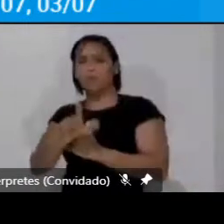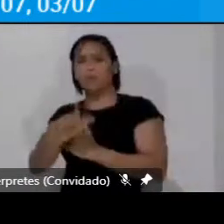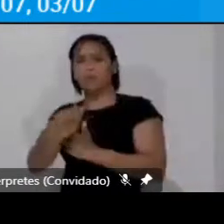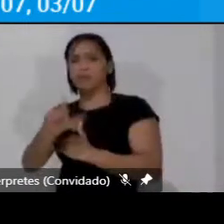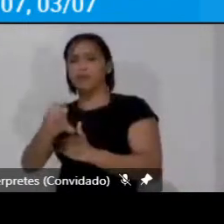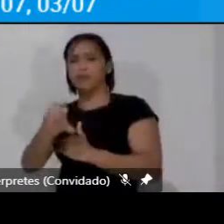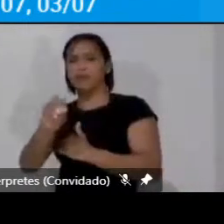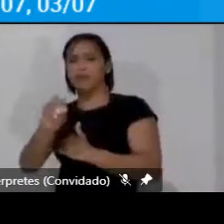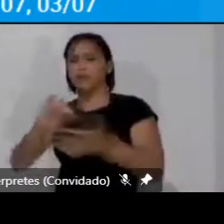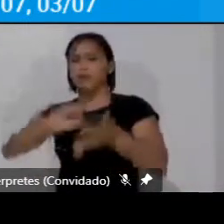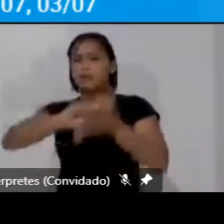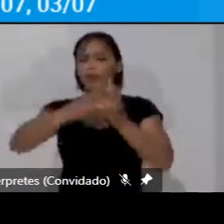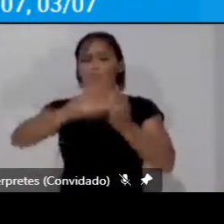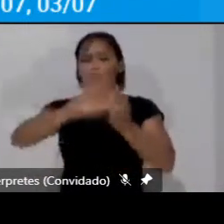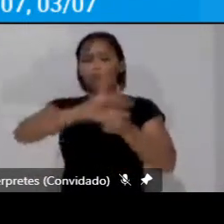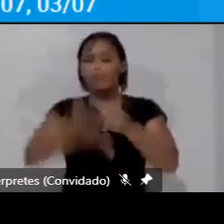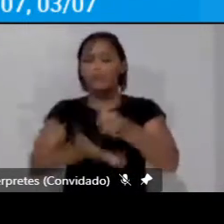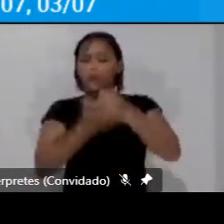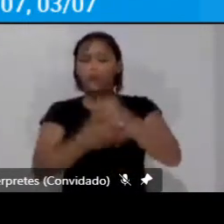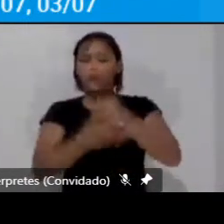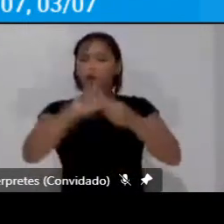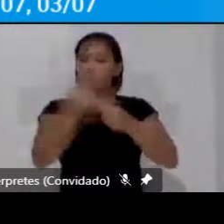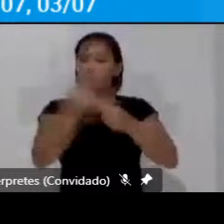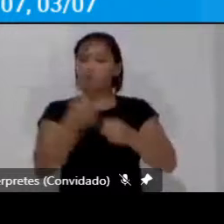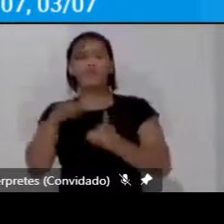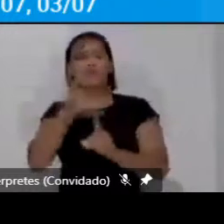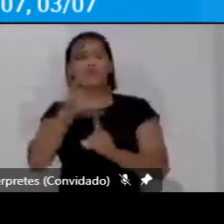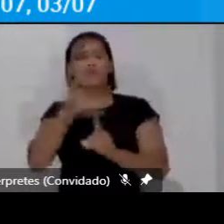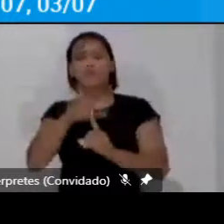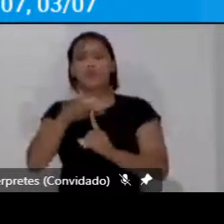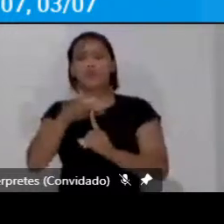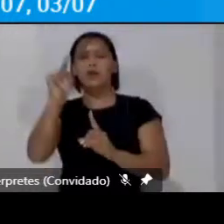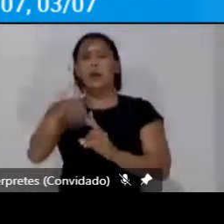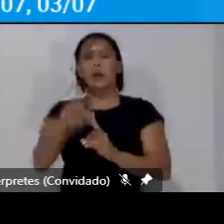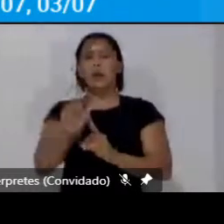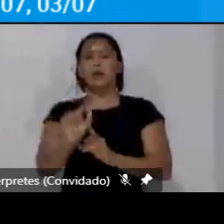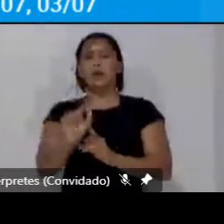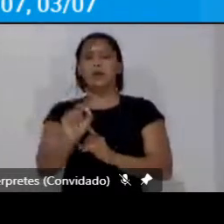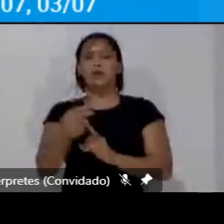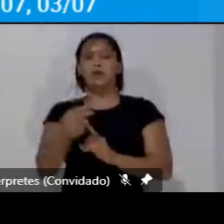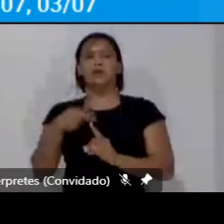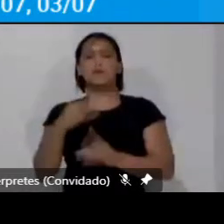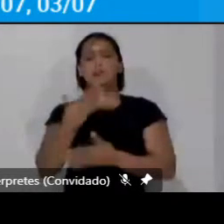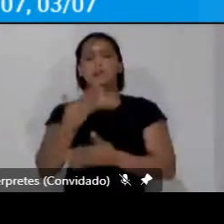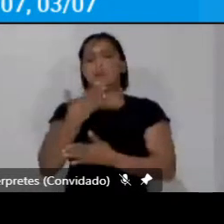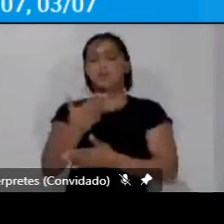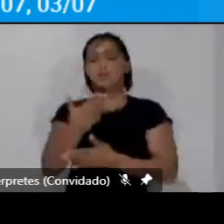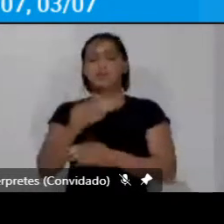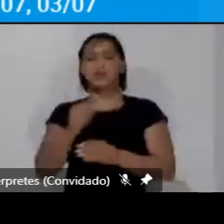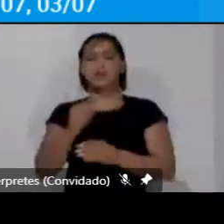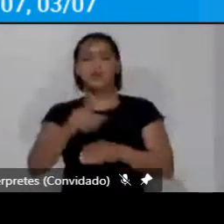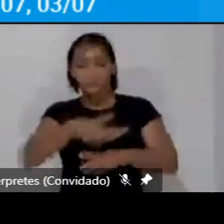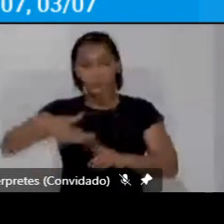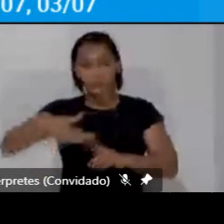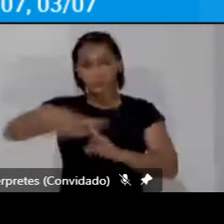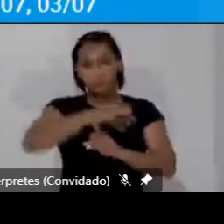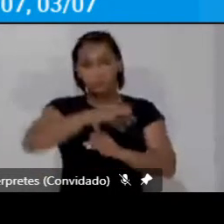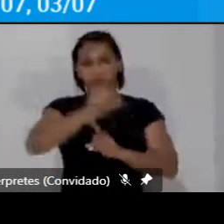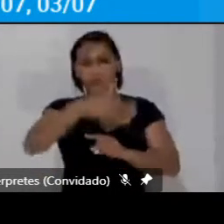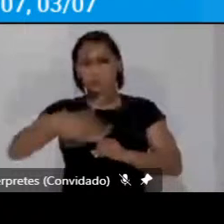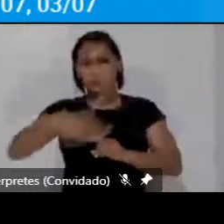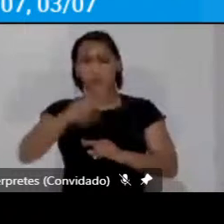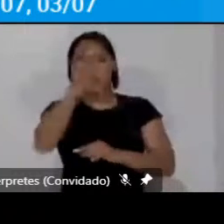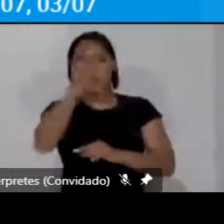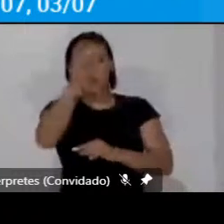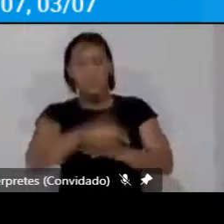sustentabilidade que vai implicar então numa abordagem sócio-espacial e aí é que